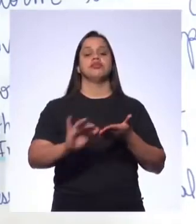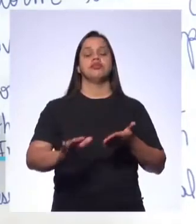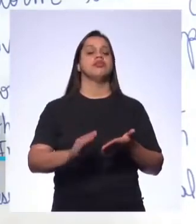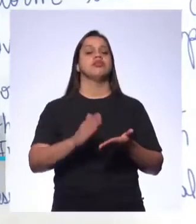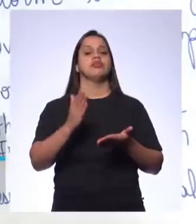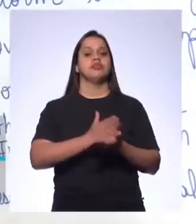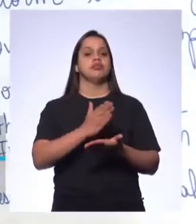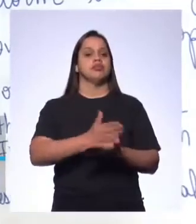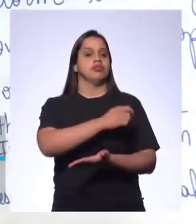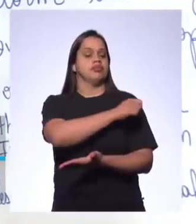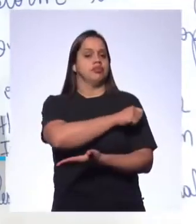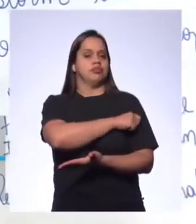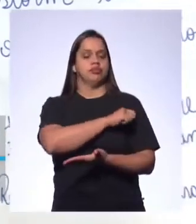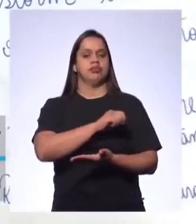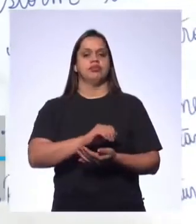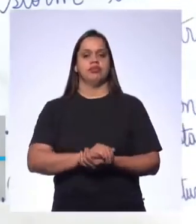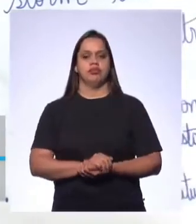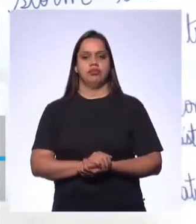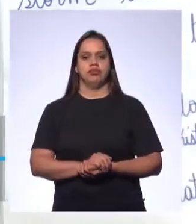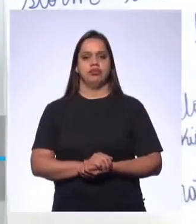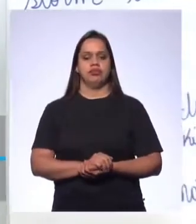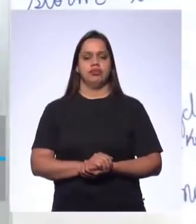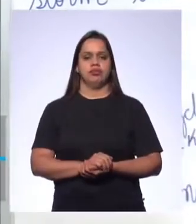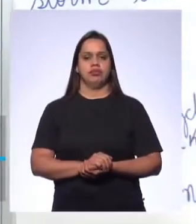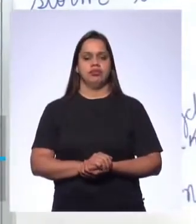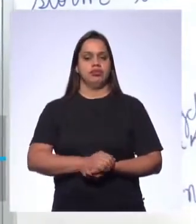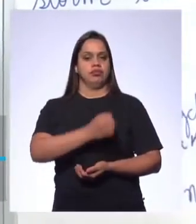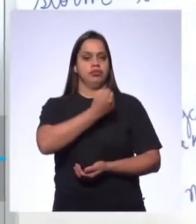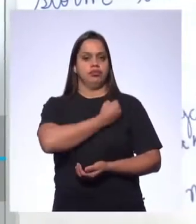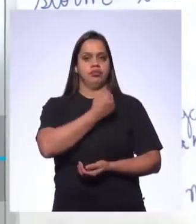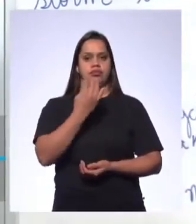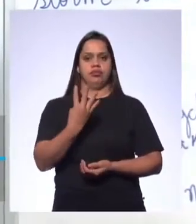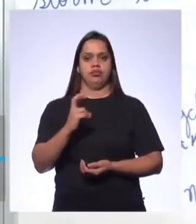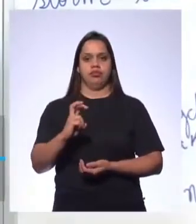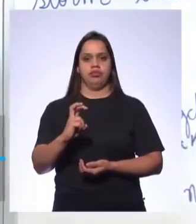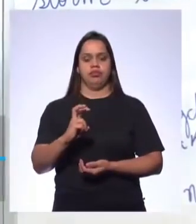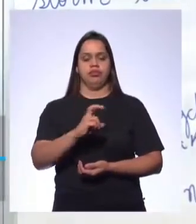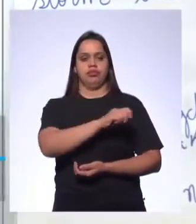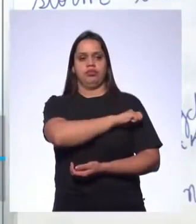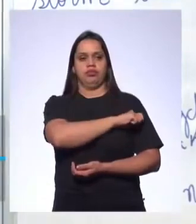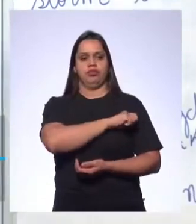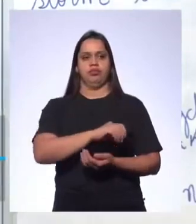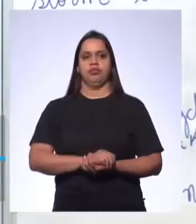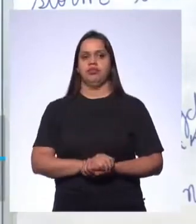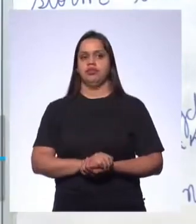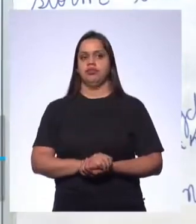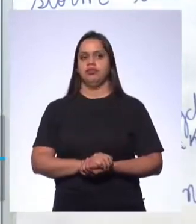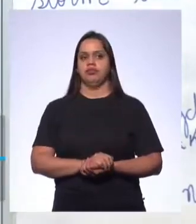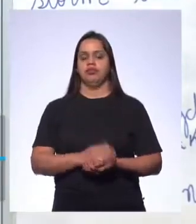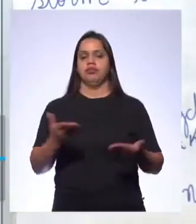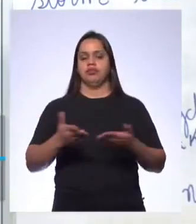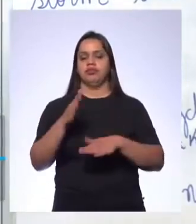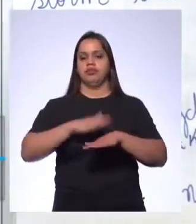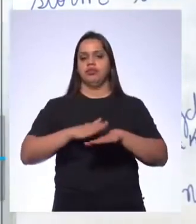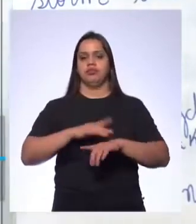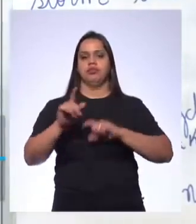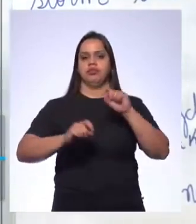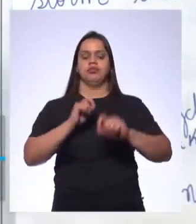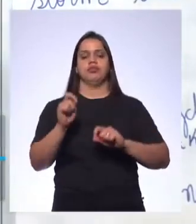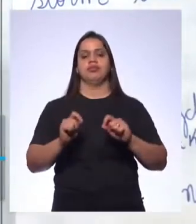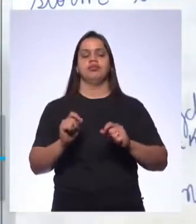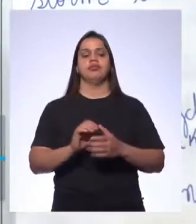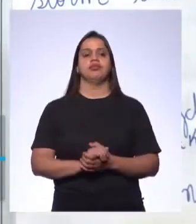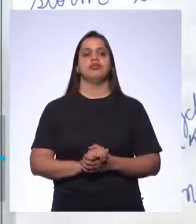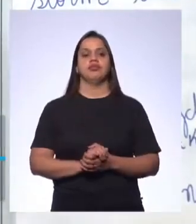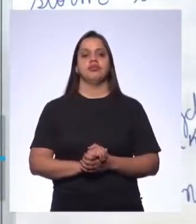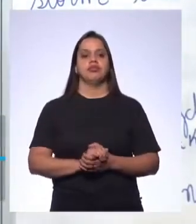45 do caderno do aluno. Está na página 45 do aluno. Então, o que nós vamos fazer agora? Agora, nós vamos